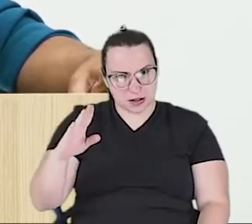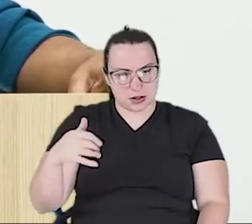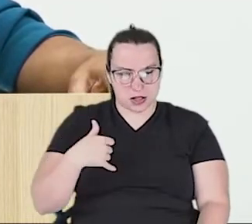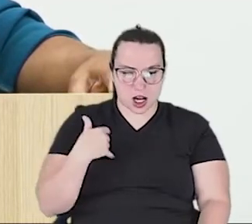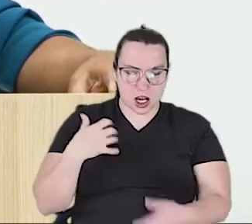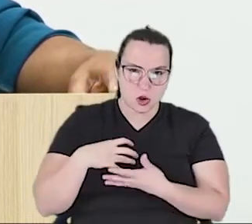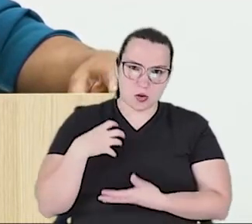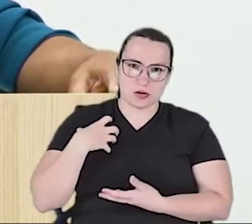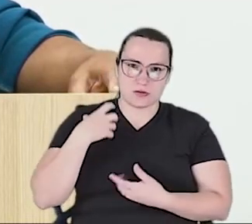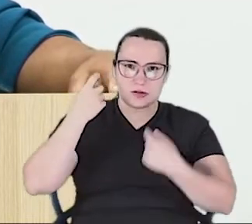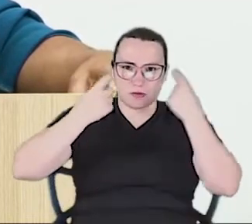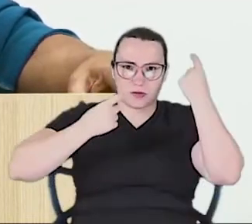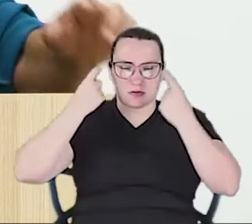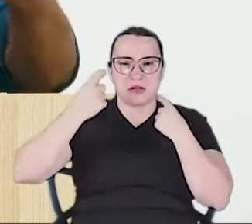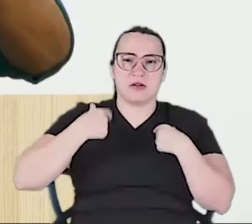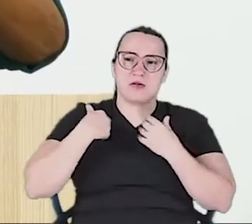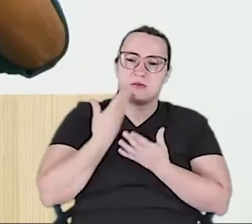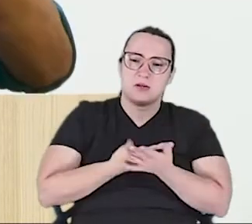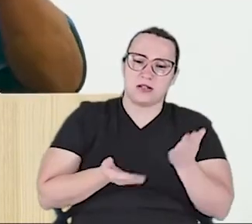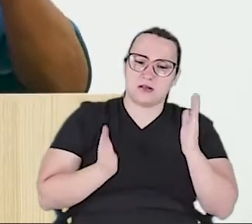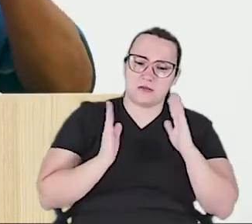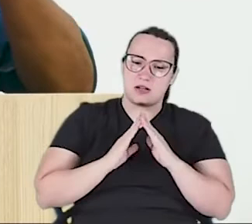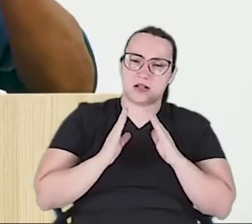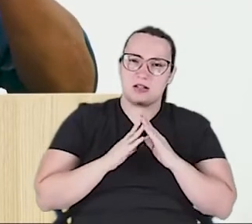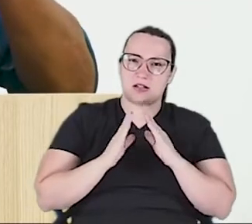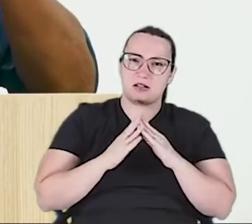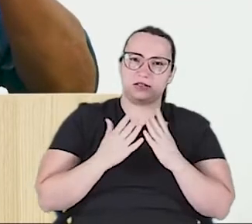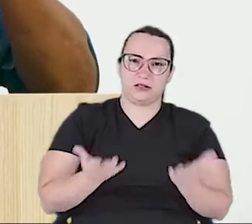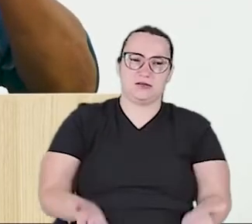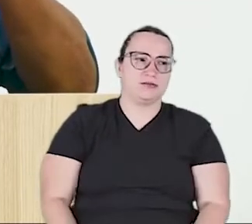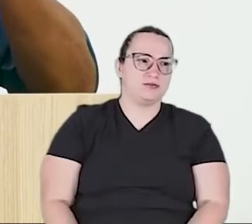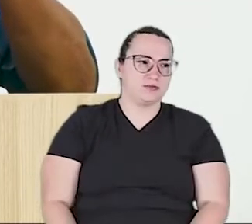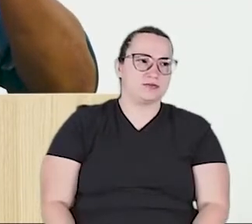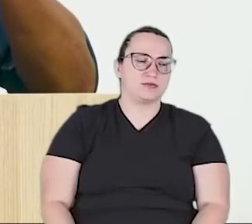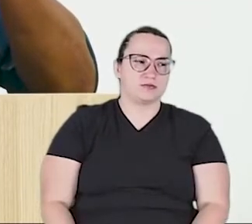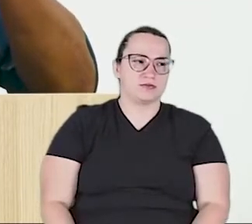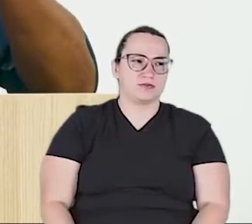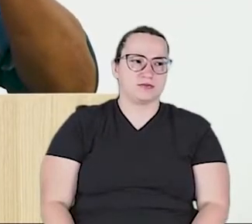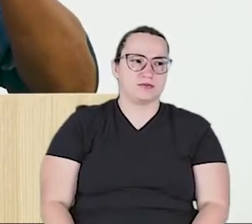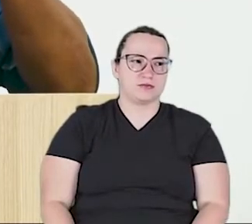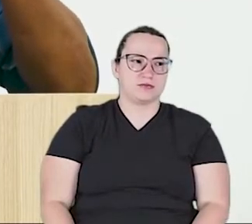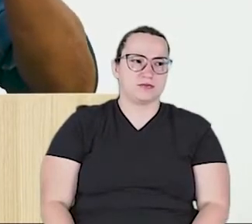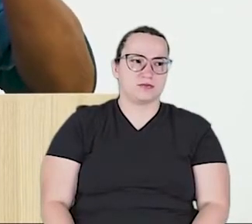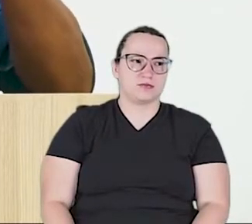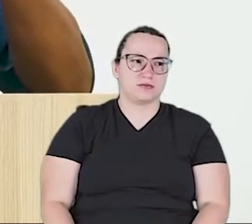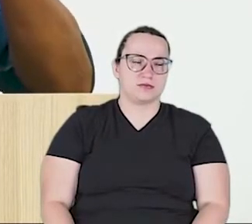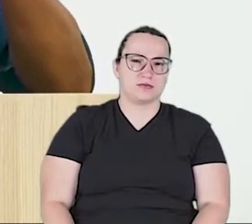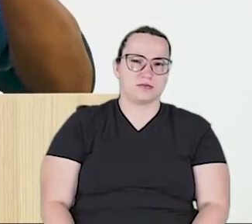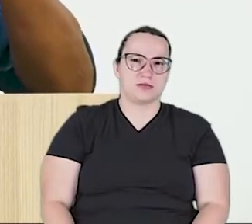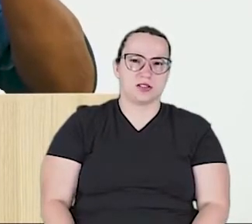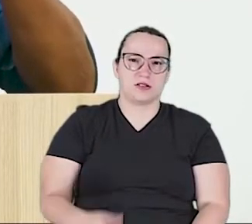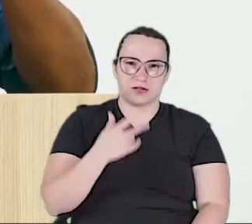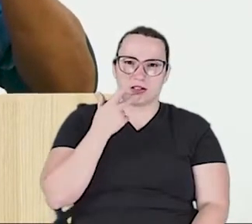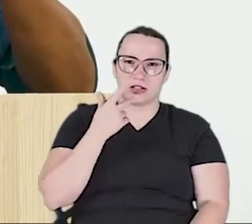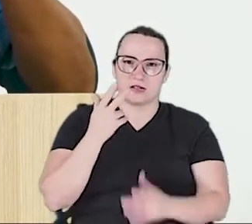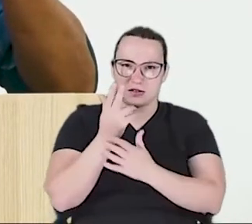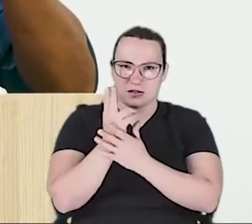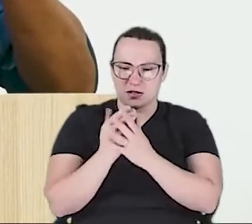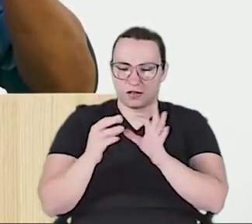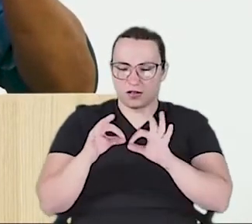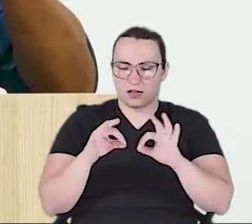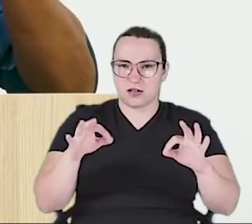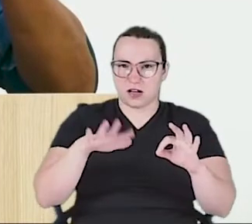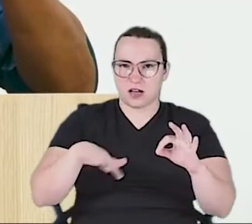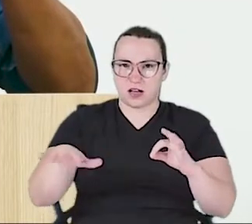Se dizem, eu vou perder minha casa, que aqui fizeram o mapa de toda a área que será abrangida. Gente,